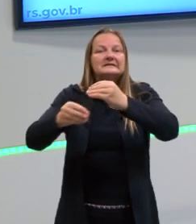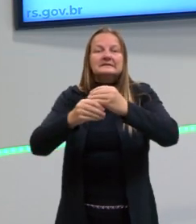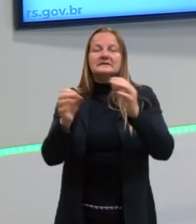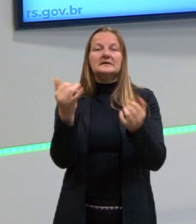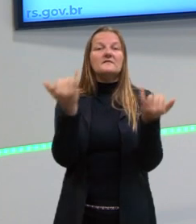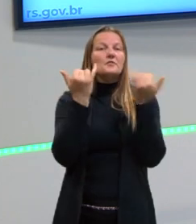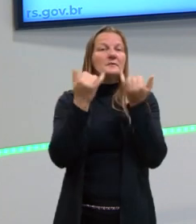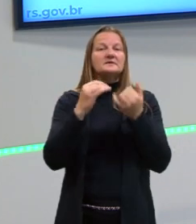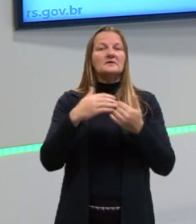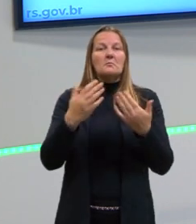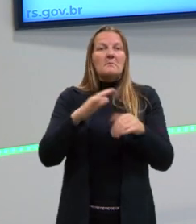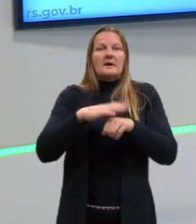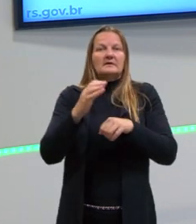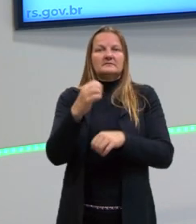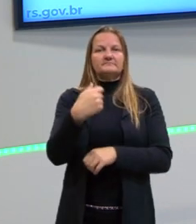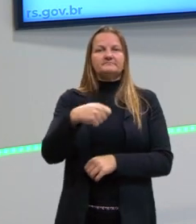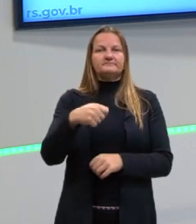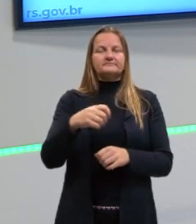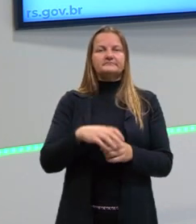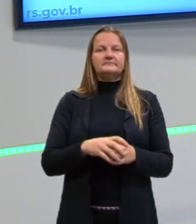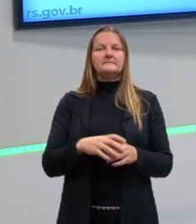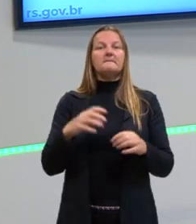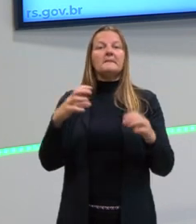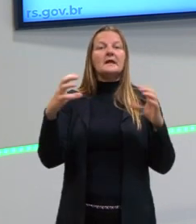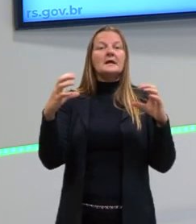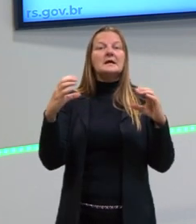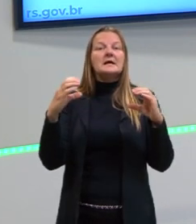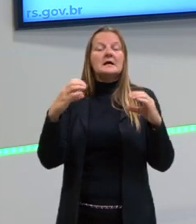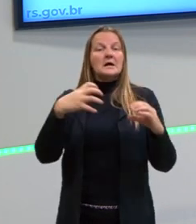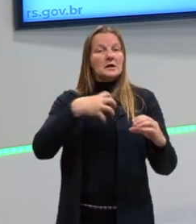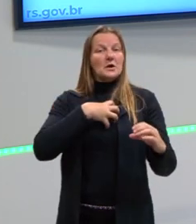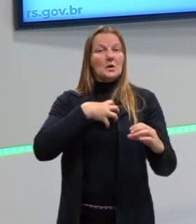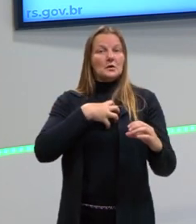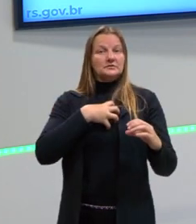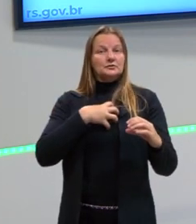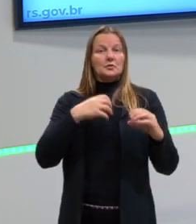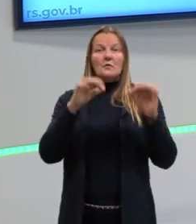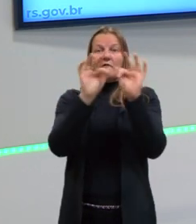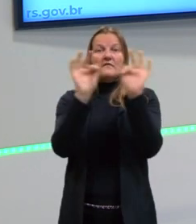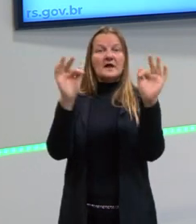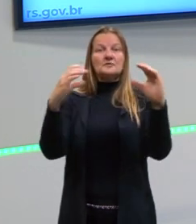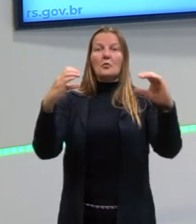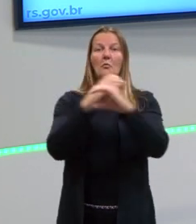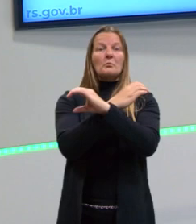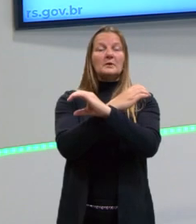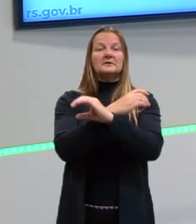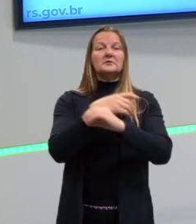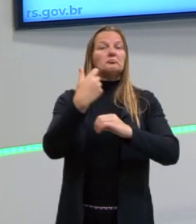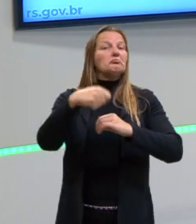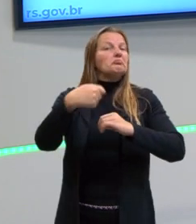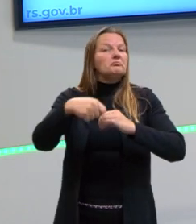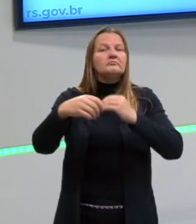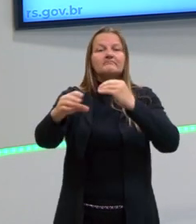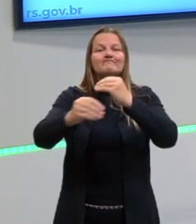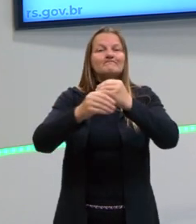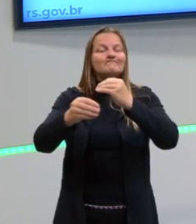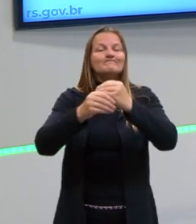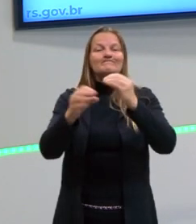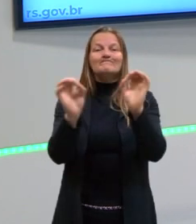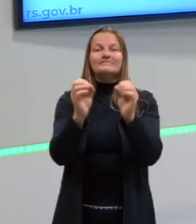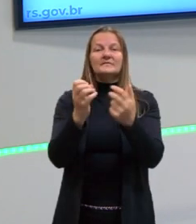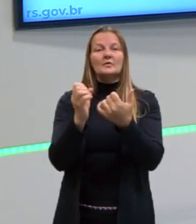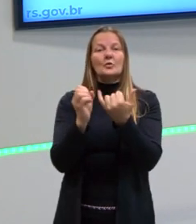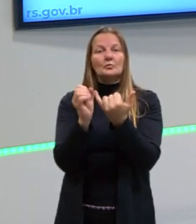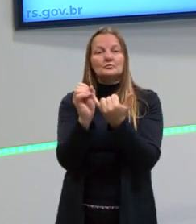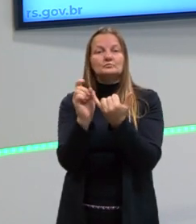informação extra. Por eles terem sentido completo e não exigirem a presença de um objeto, seja direto